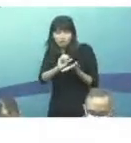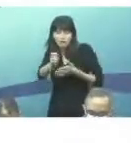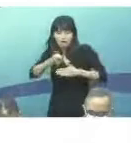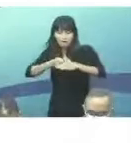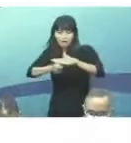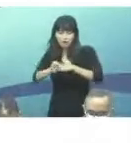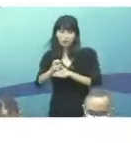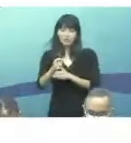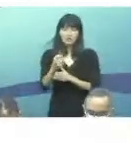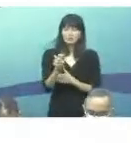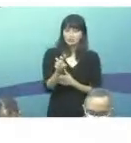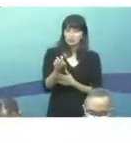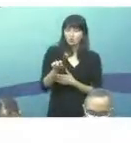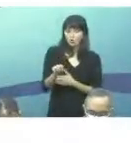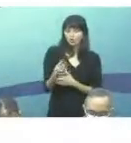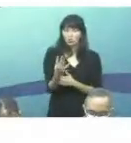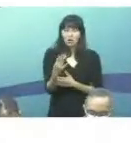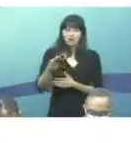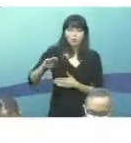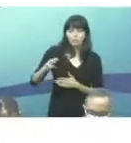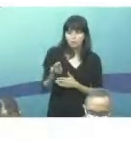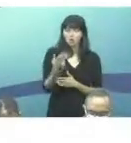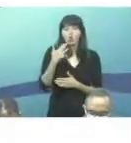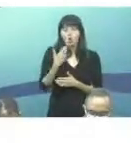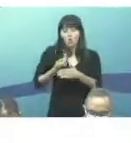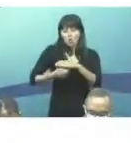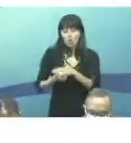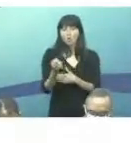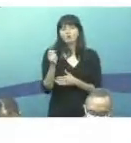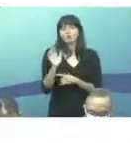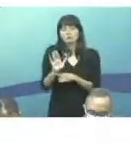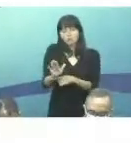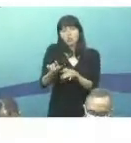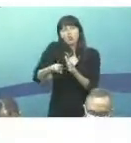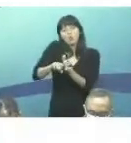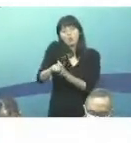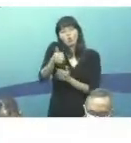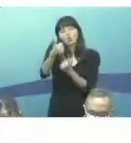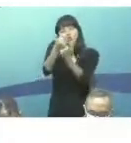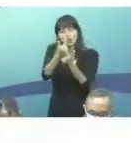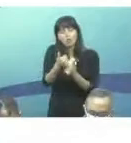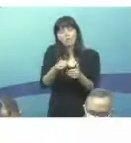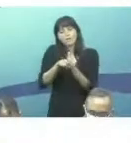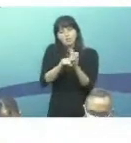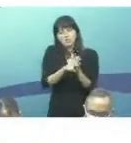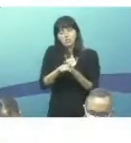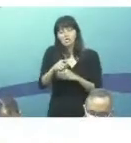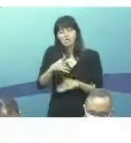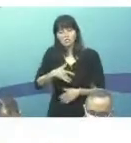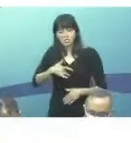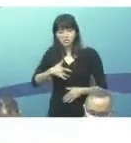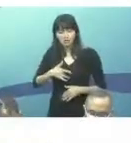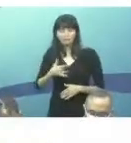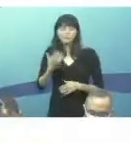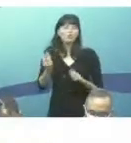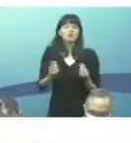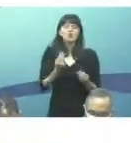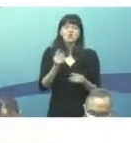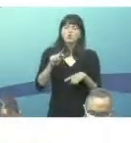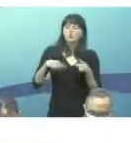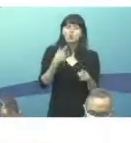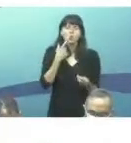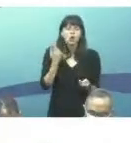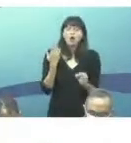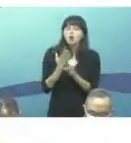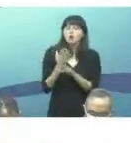cerca de 5,4 milhões em fomento a pesquisas em relação à tuberculose. Próximo slide. Quais são os avanços? Nós